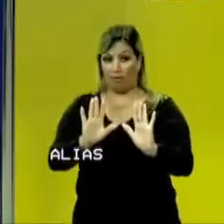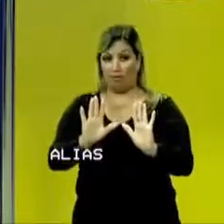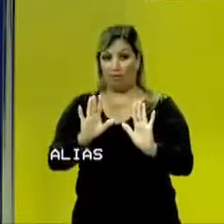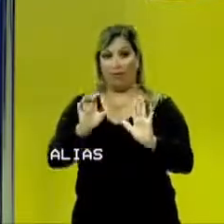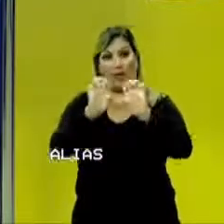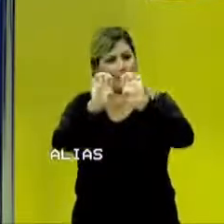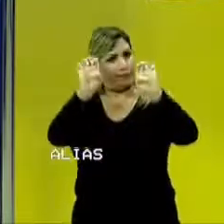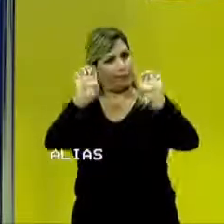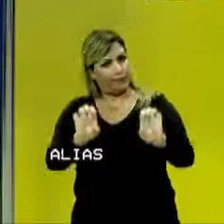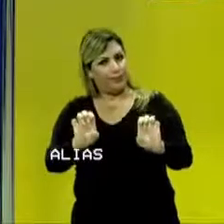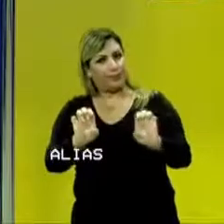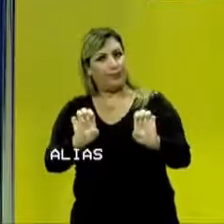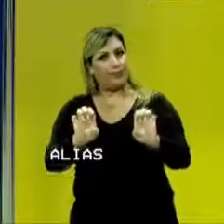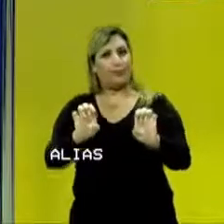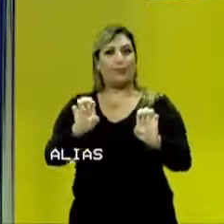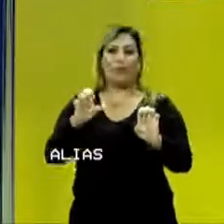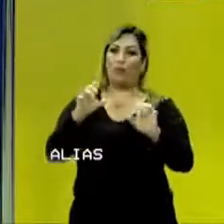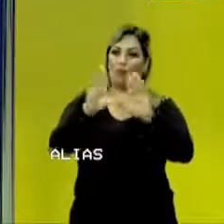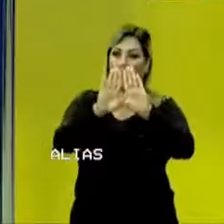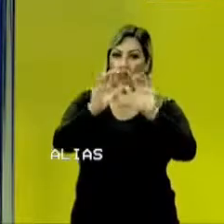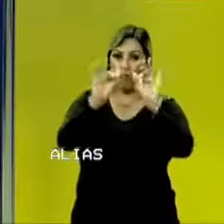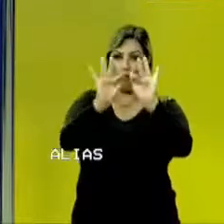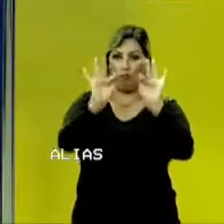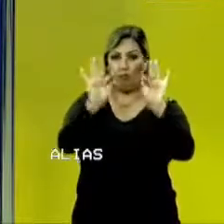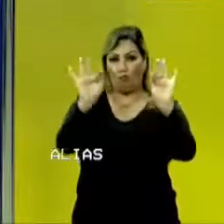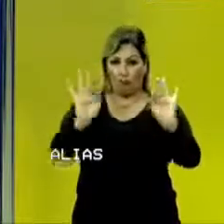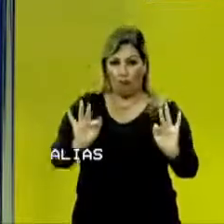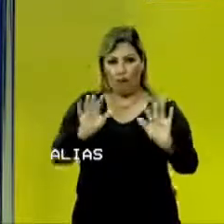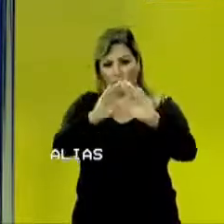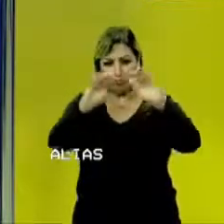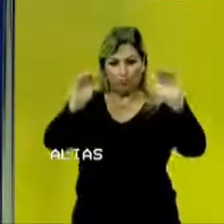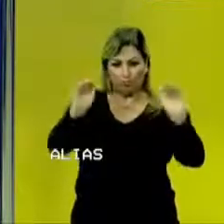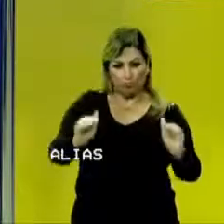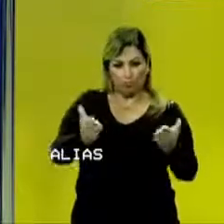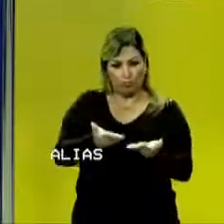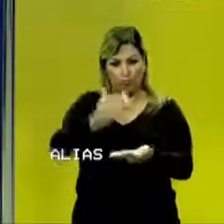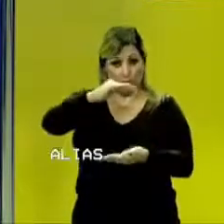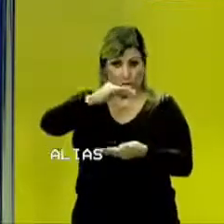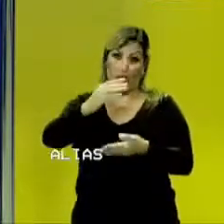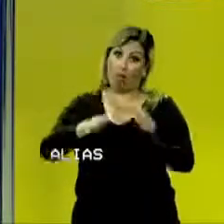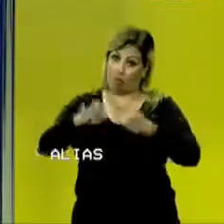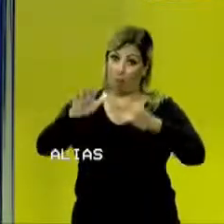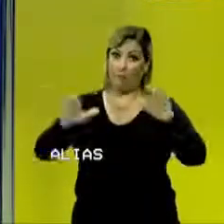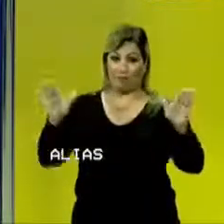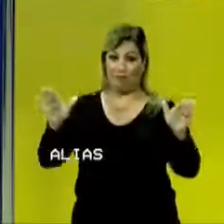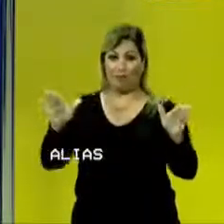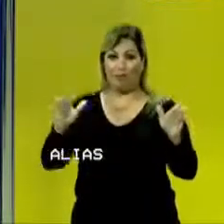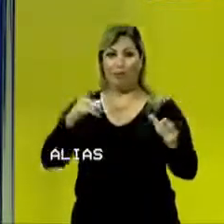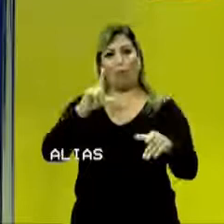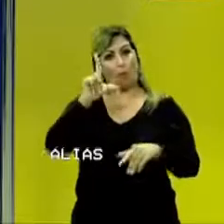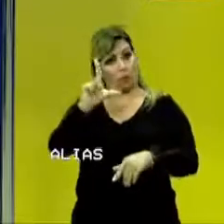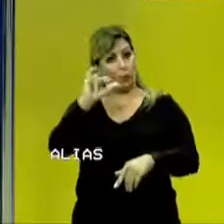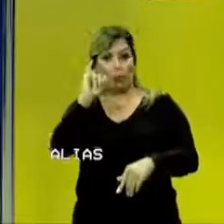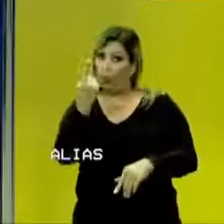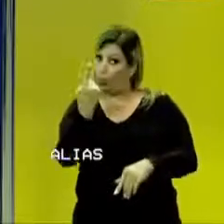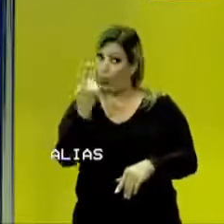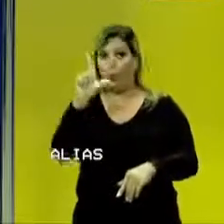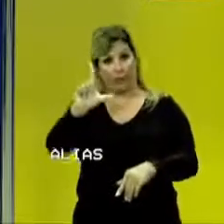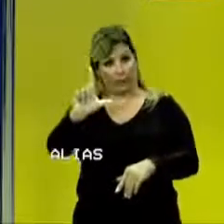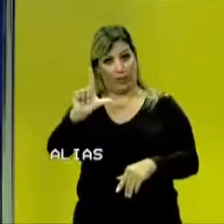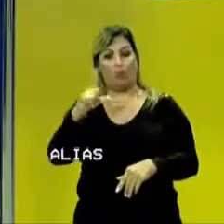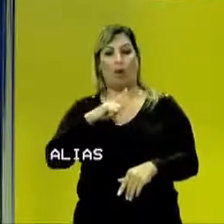a sua estrutura, o seu formato, depende do recipiente que o contém. Tanto é que eu posso ter um litro de água